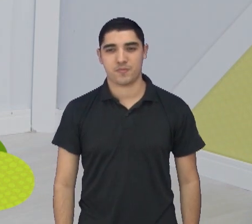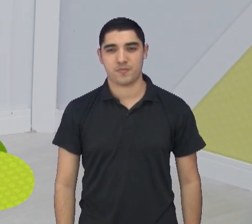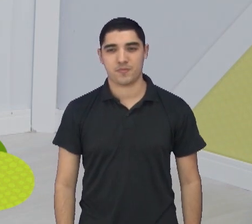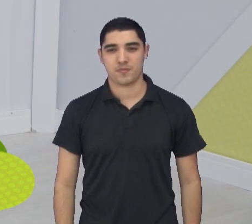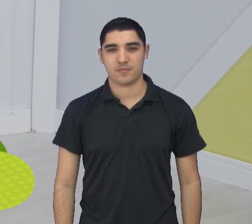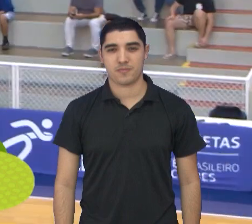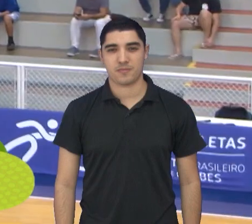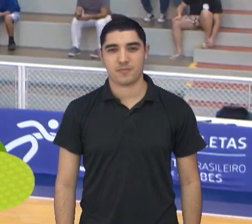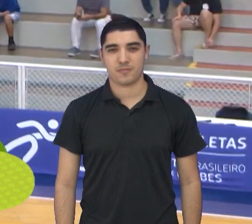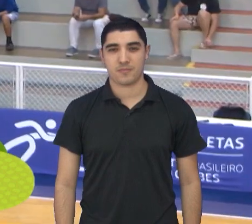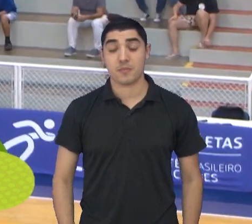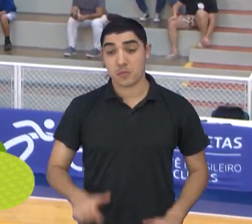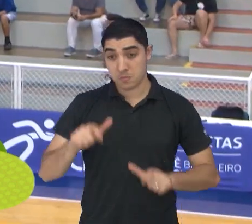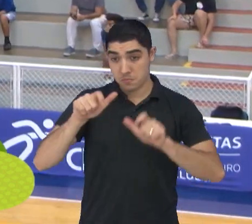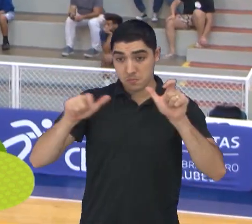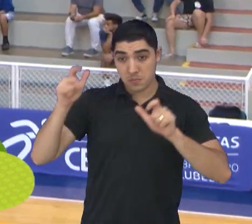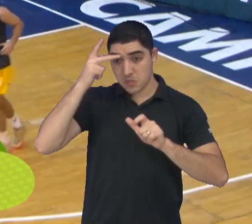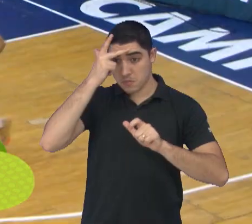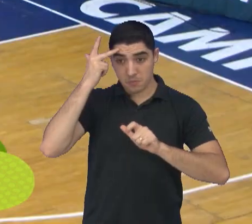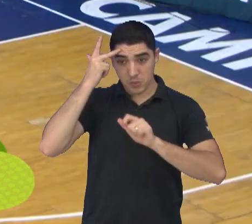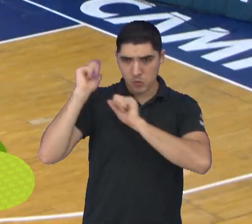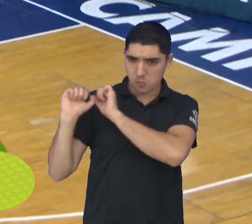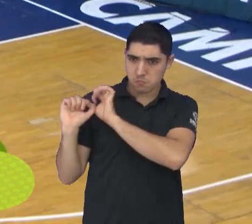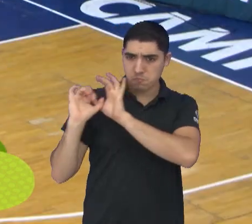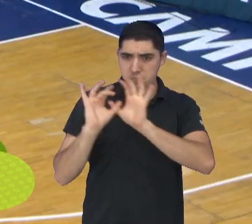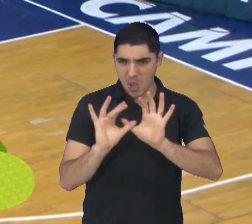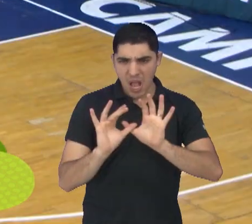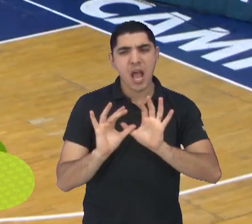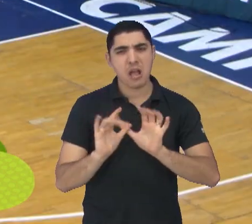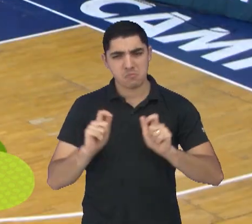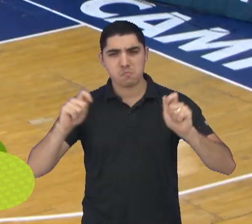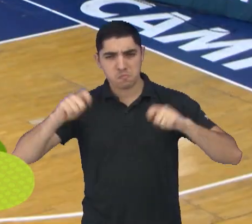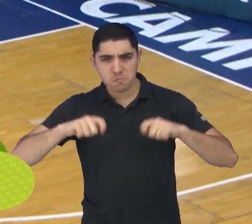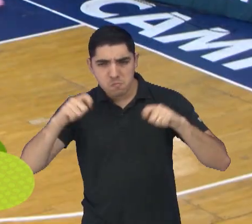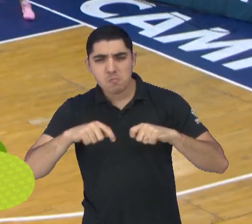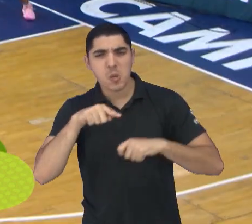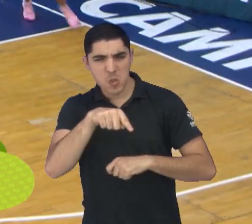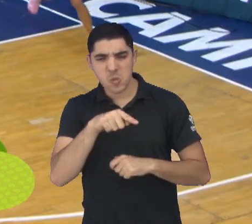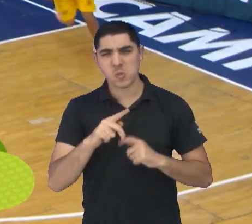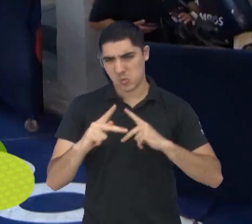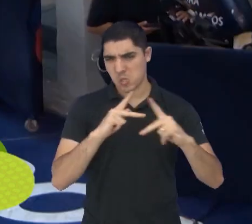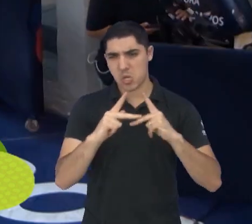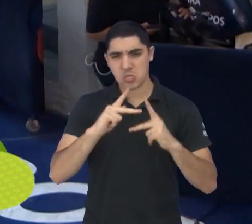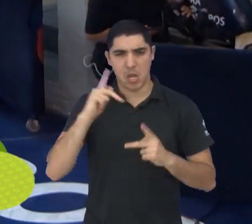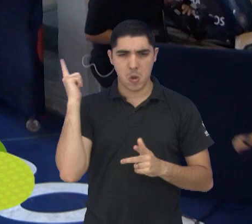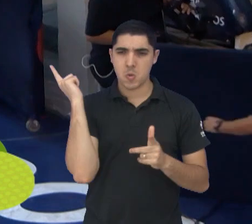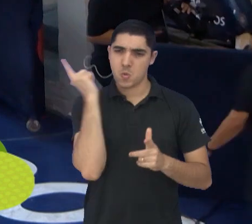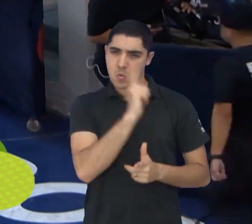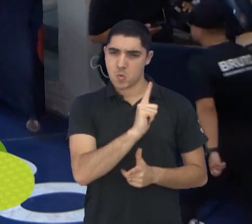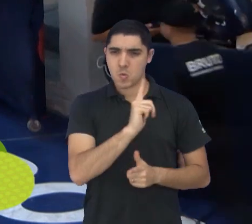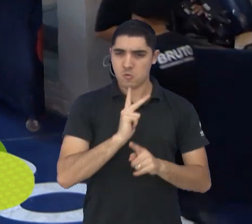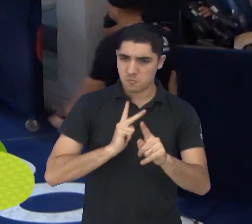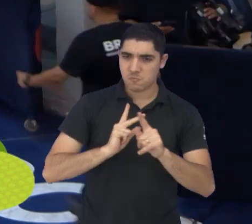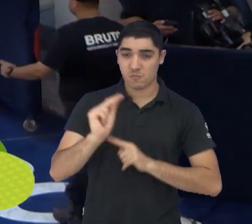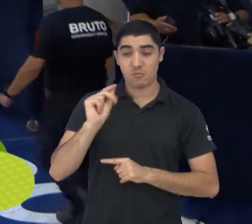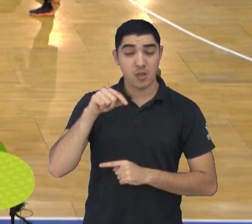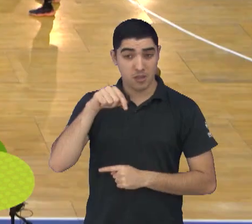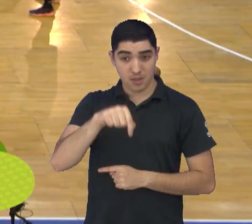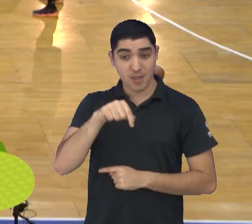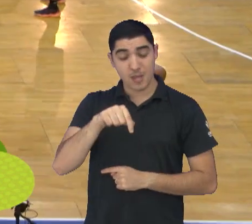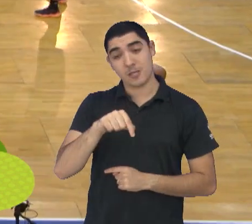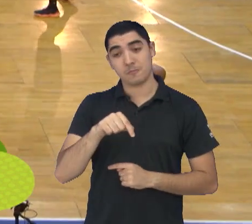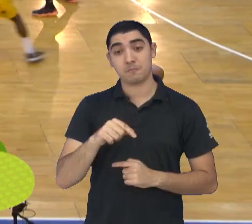torcida no Lineu de Moura estava confiante para acompanhar a estreia do São José Basquetebol no NBB.